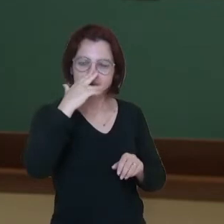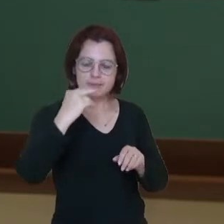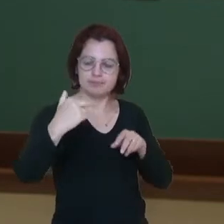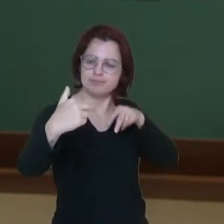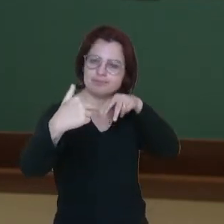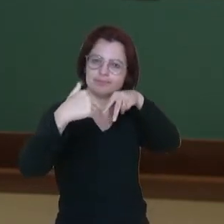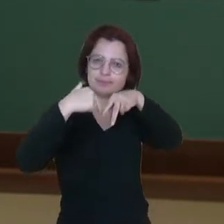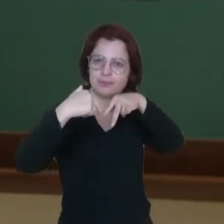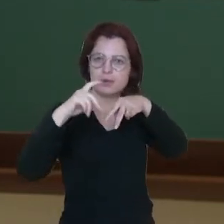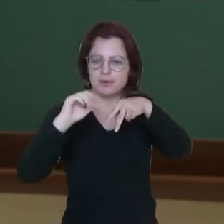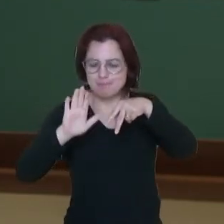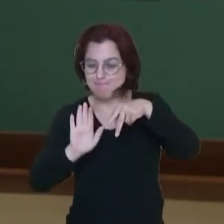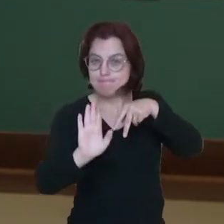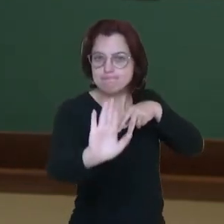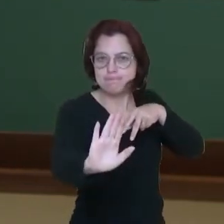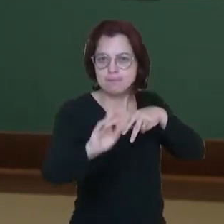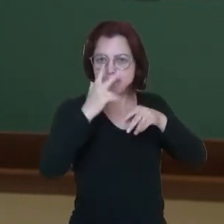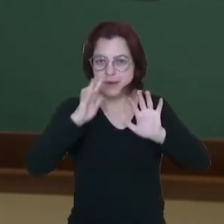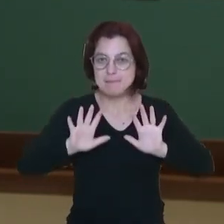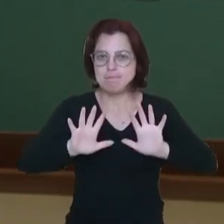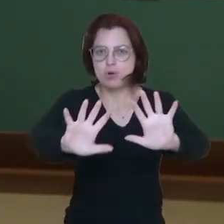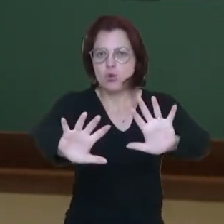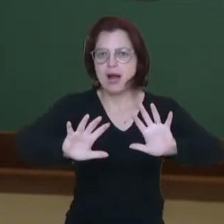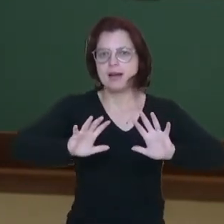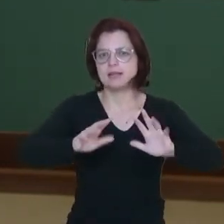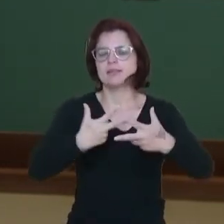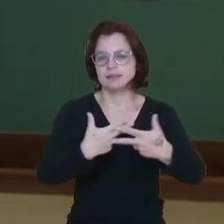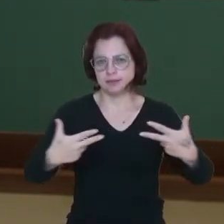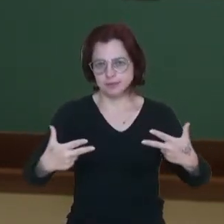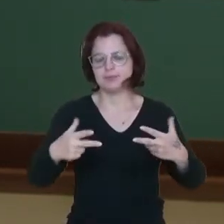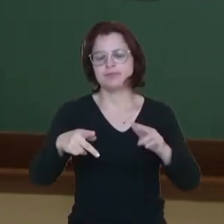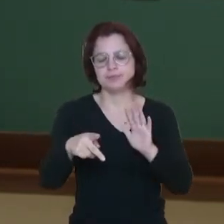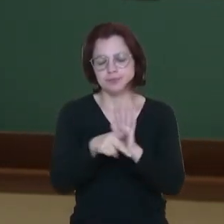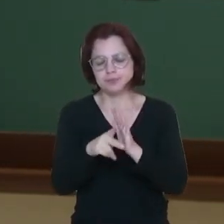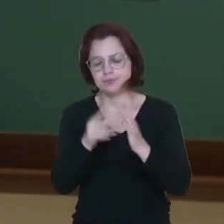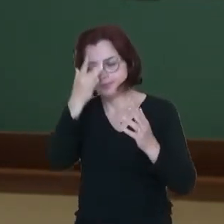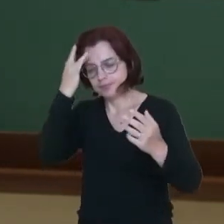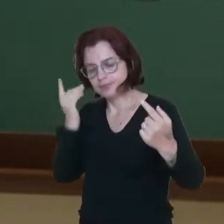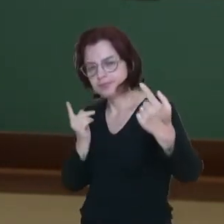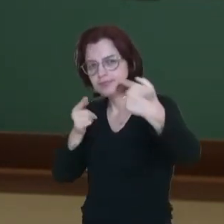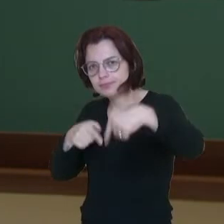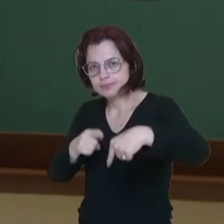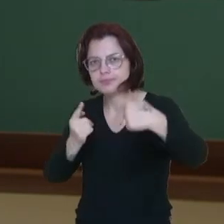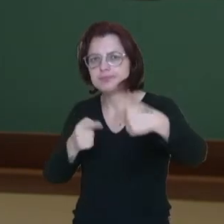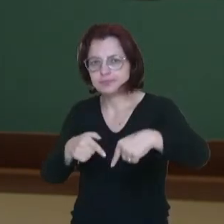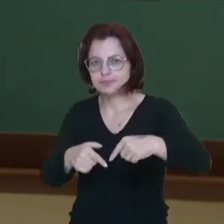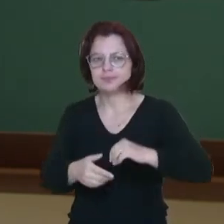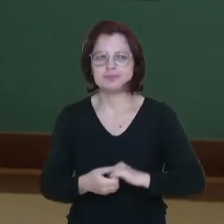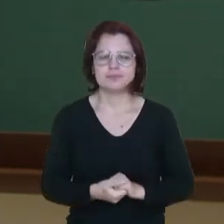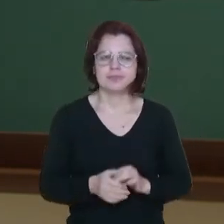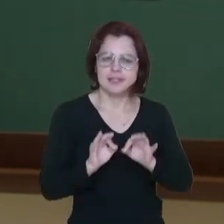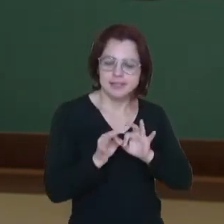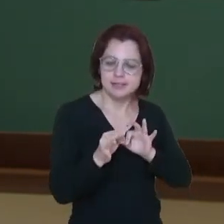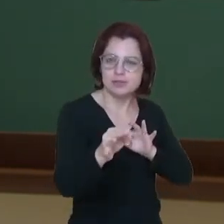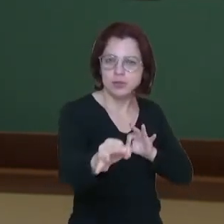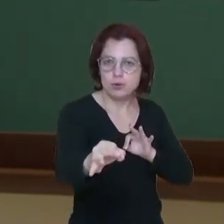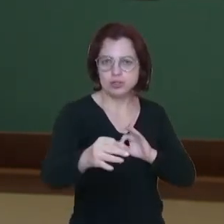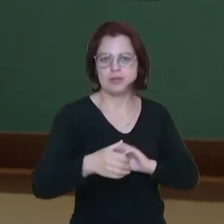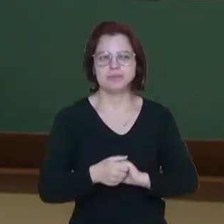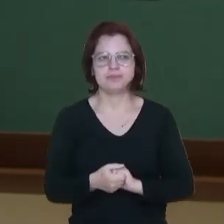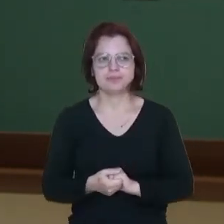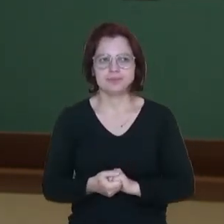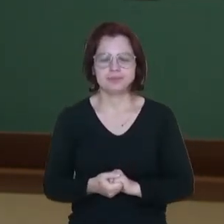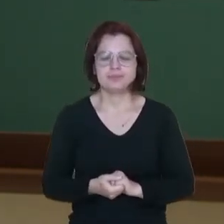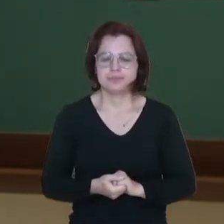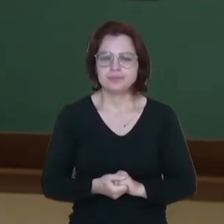tem essa característica de empurrar o adversário, deixar o adversário mais longe de você, tá?